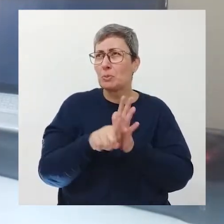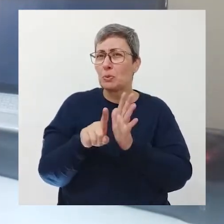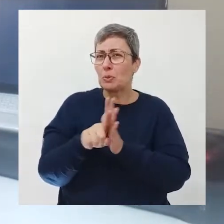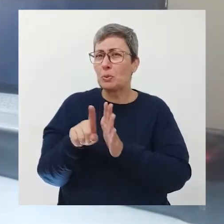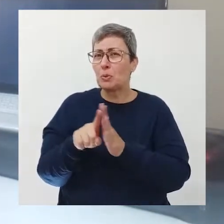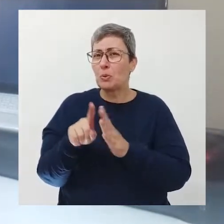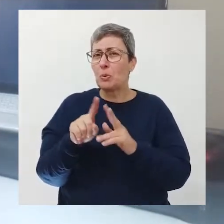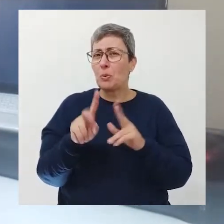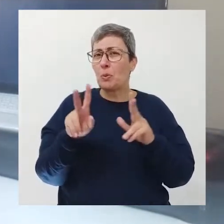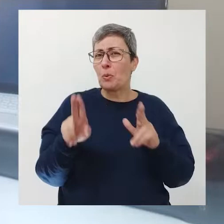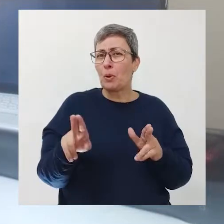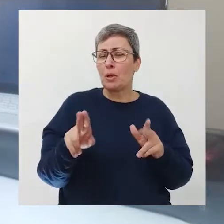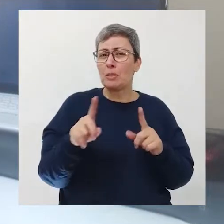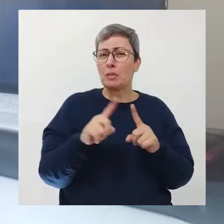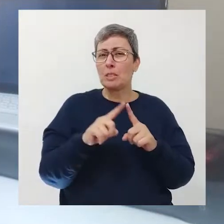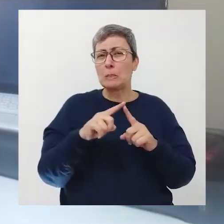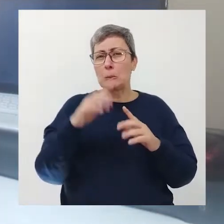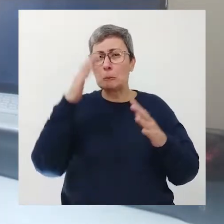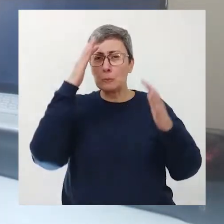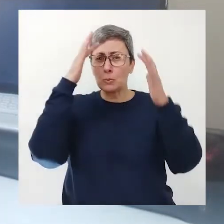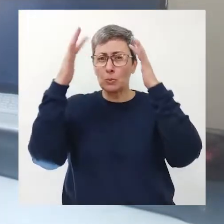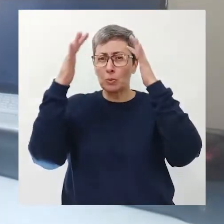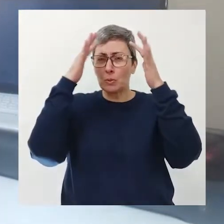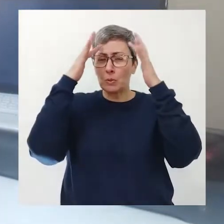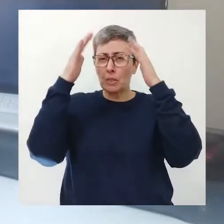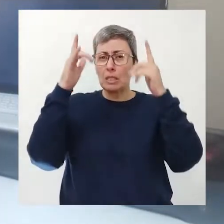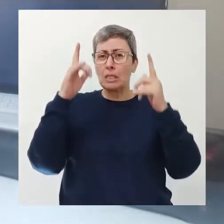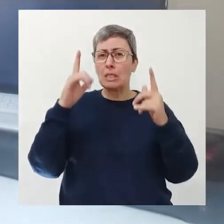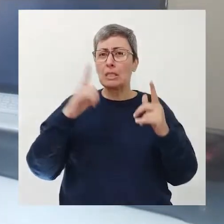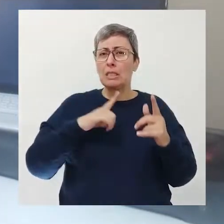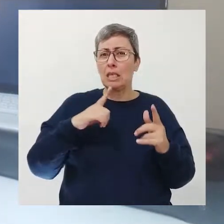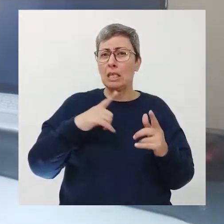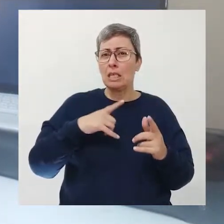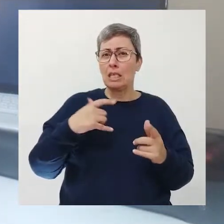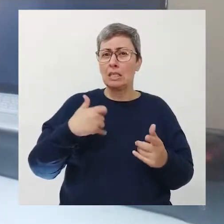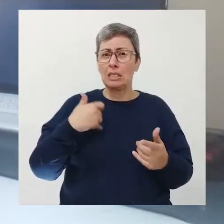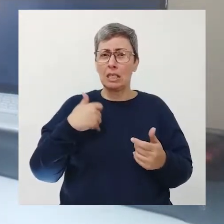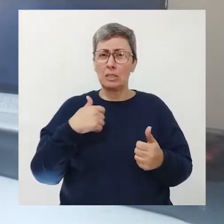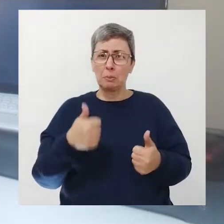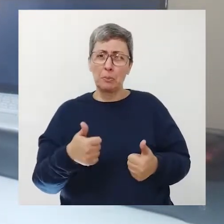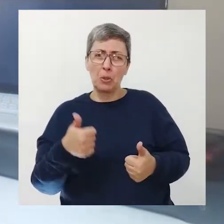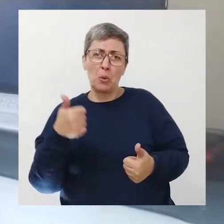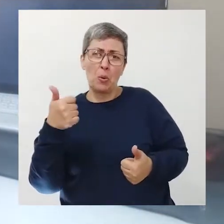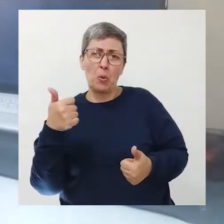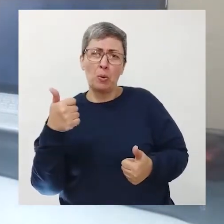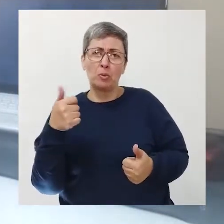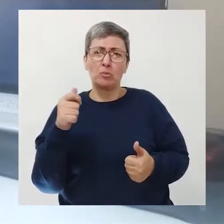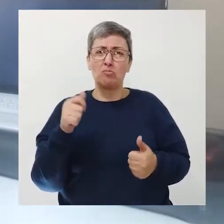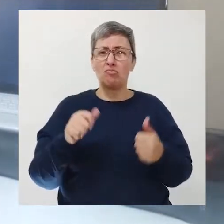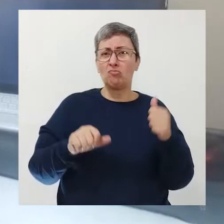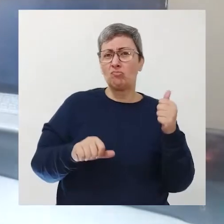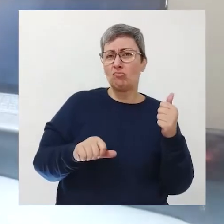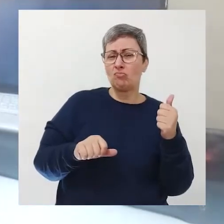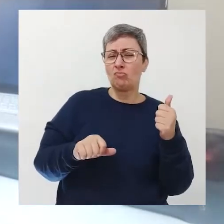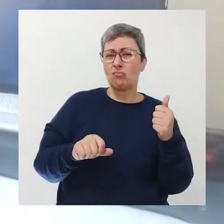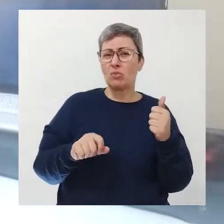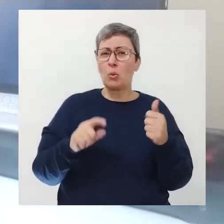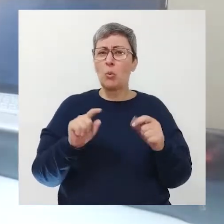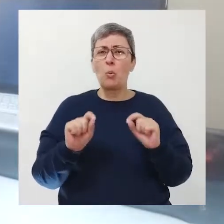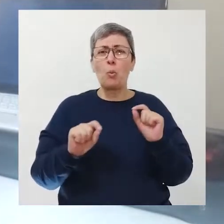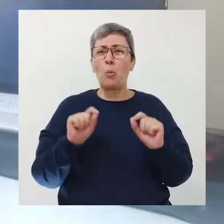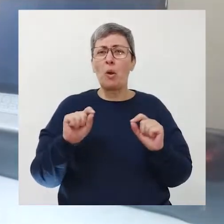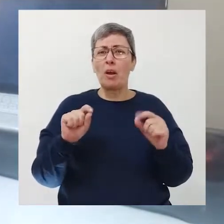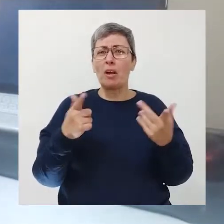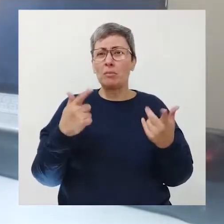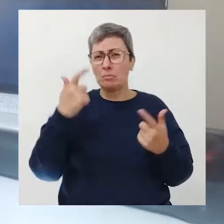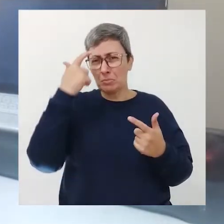perguntas como essa que nos fazem refletir Existe a melhoridade? Qual é a melhoridade? Você já